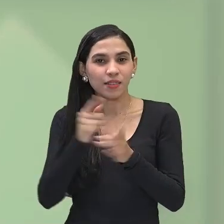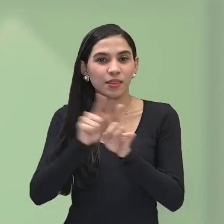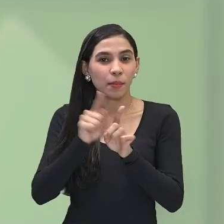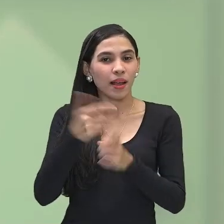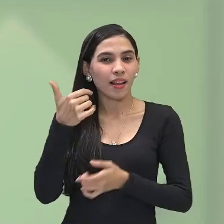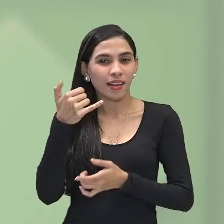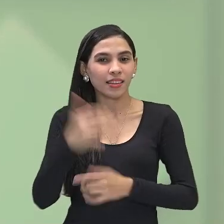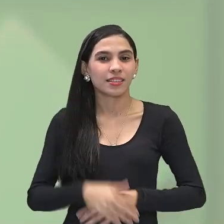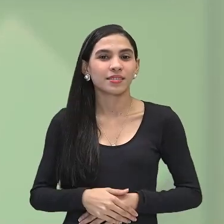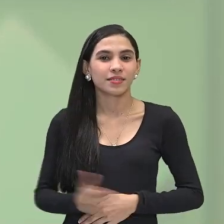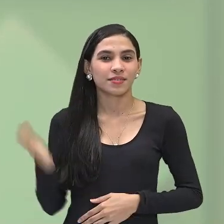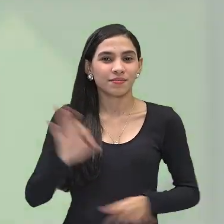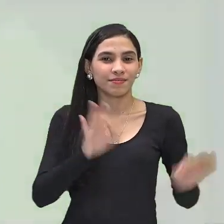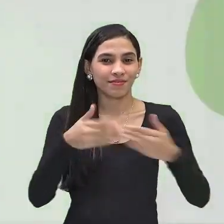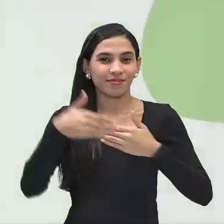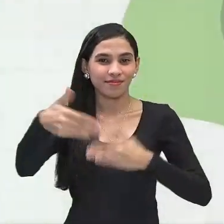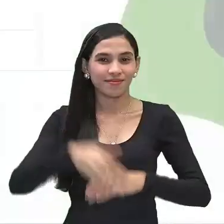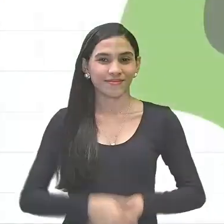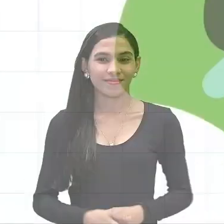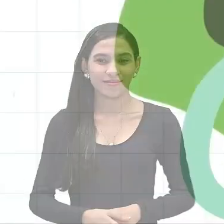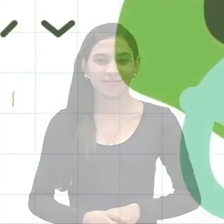e vamos para a nossa aula.